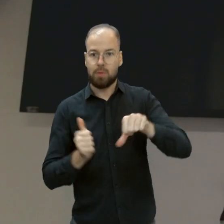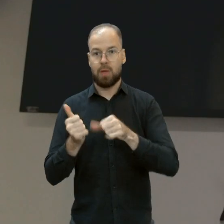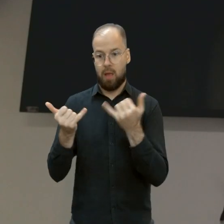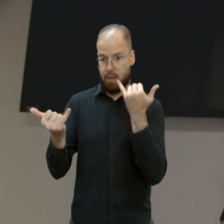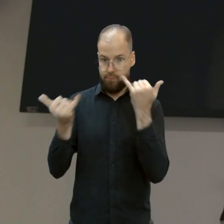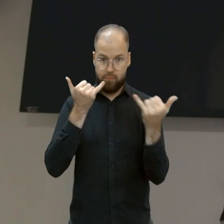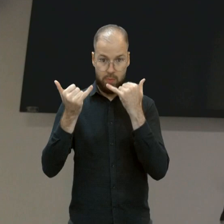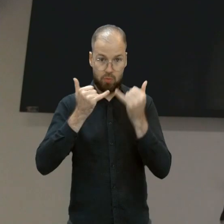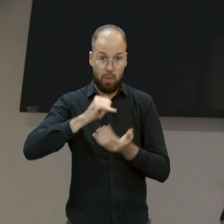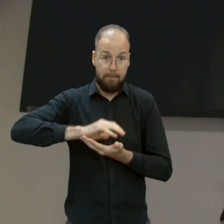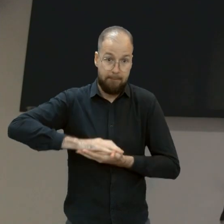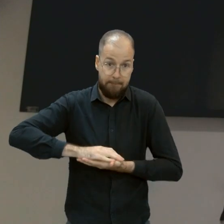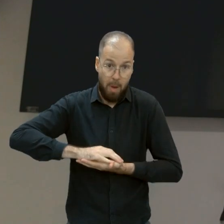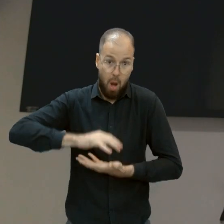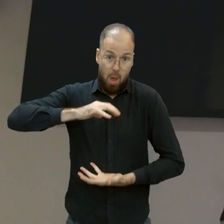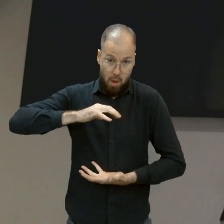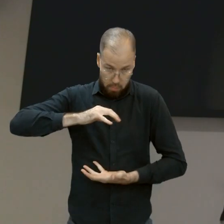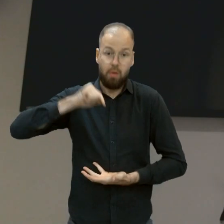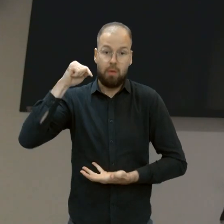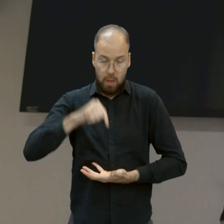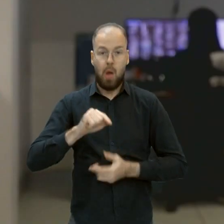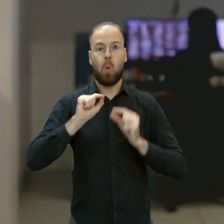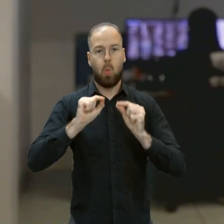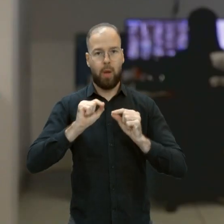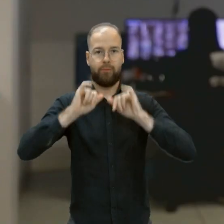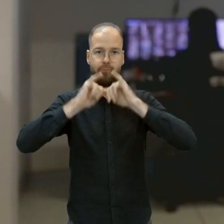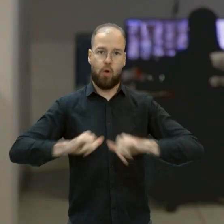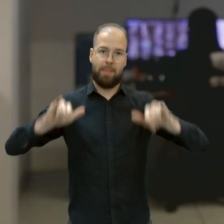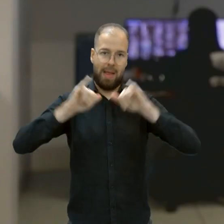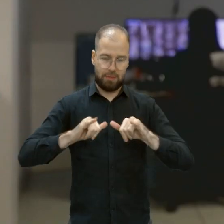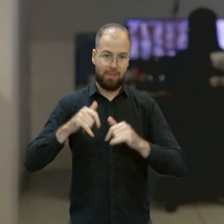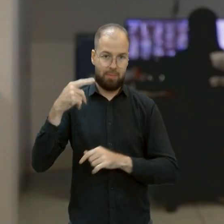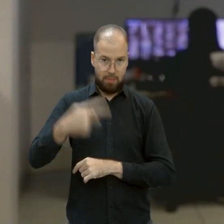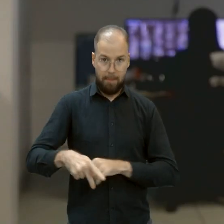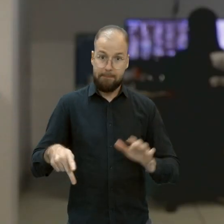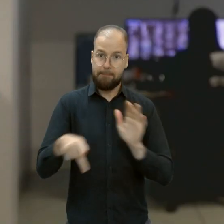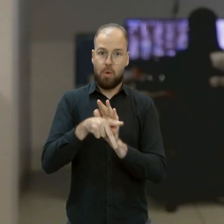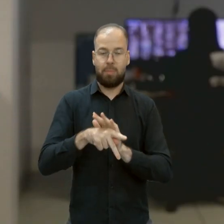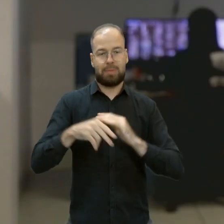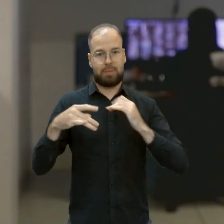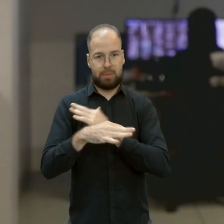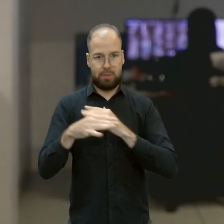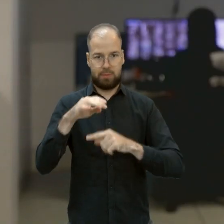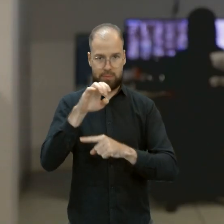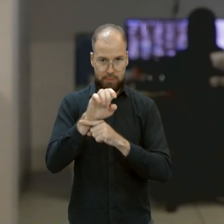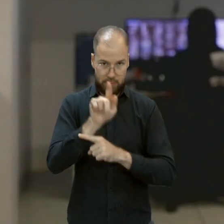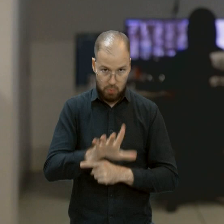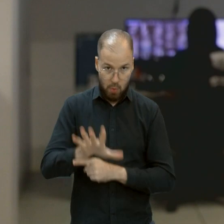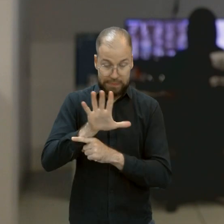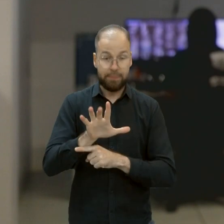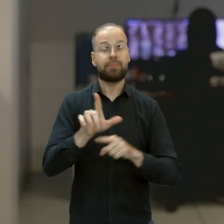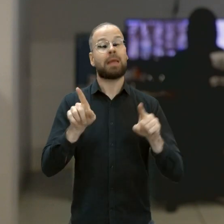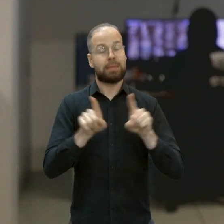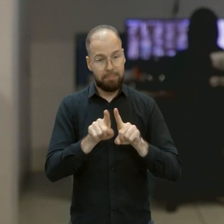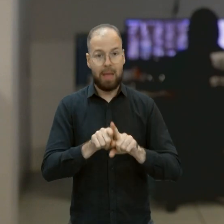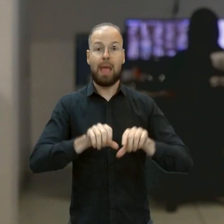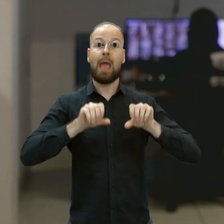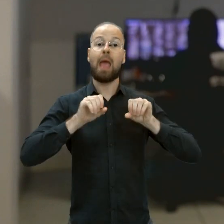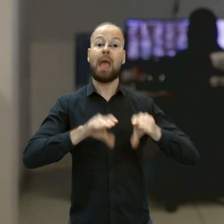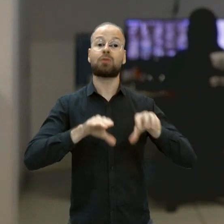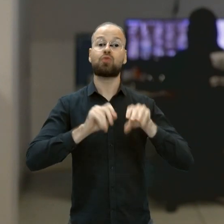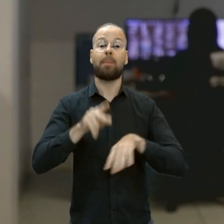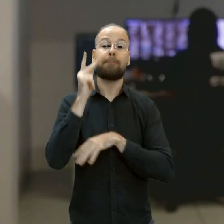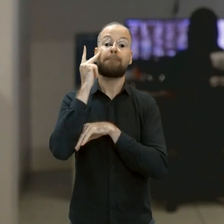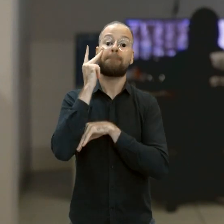a gestão do trânsito e da mobilidade no estado. E a questão da educação para o trânsito, no sentido da educação